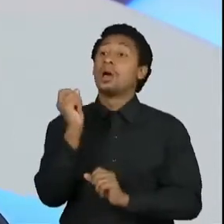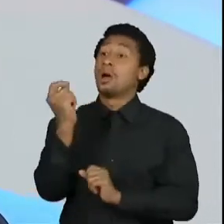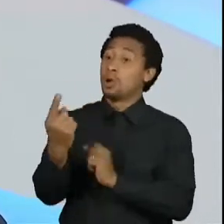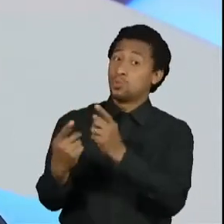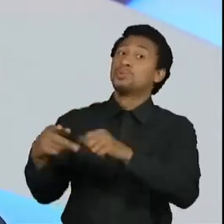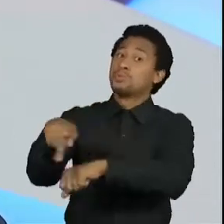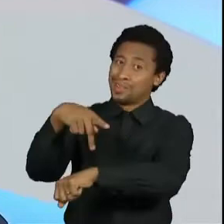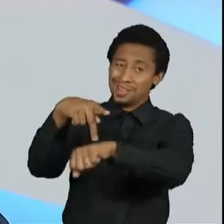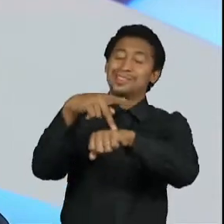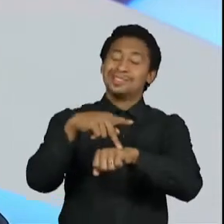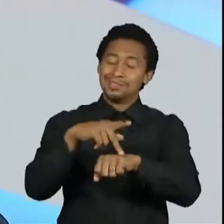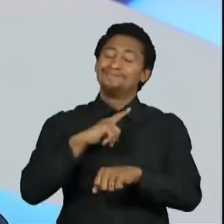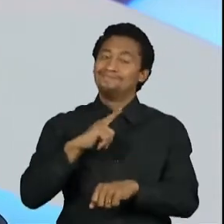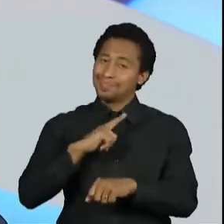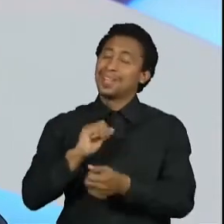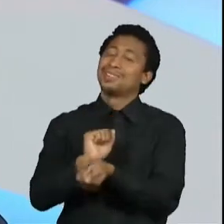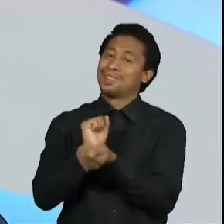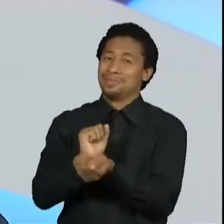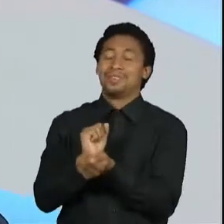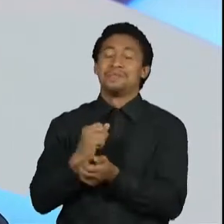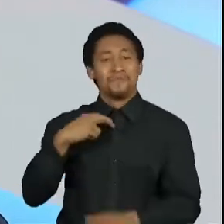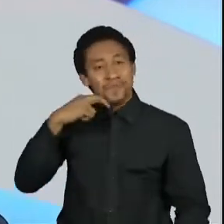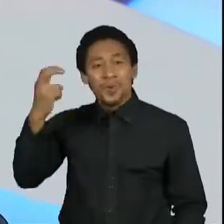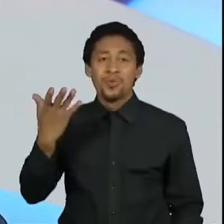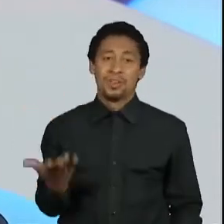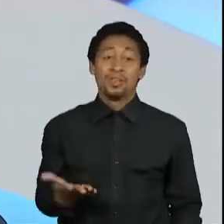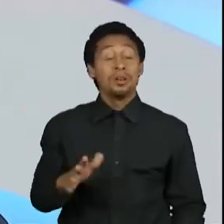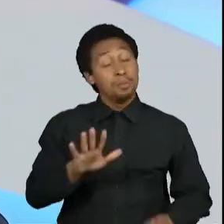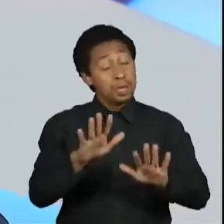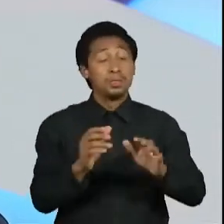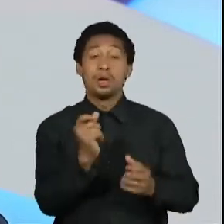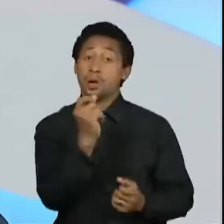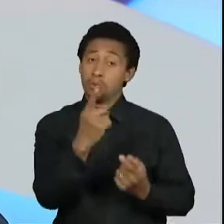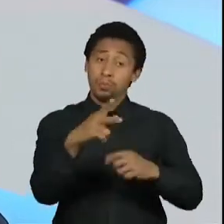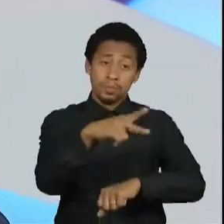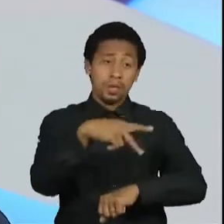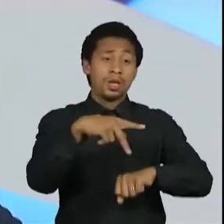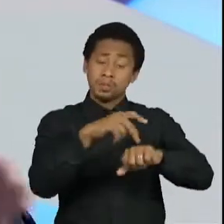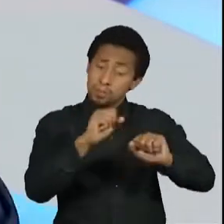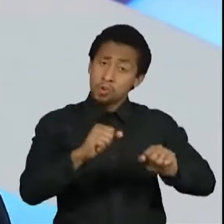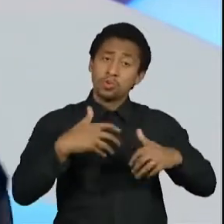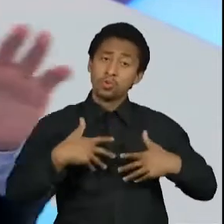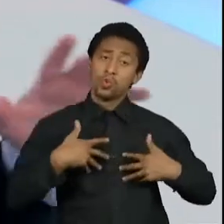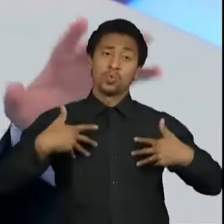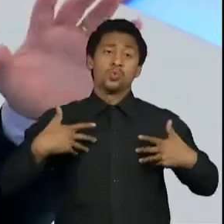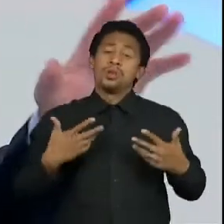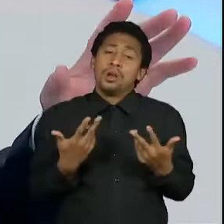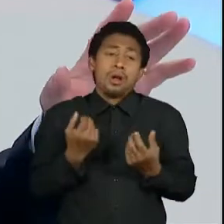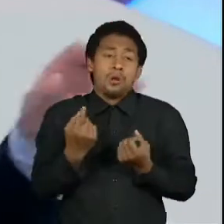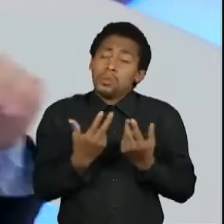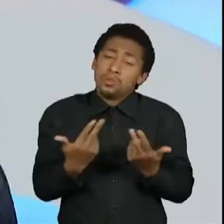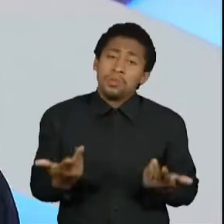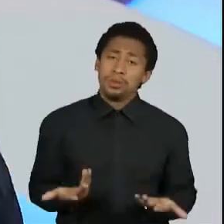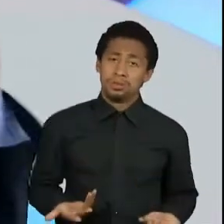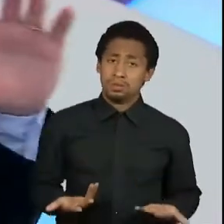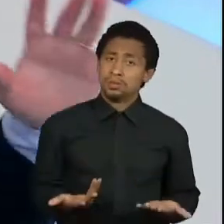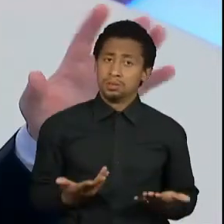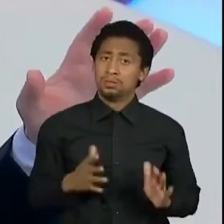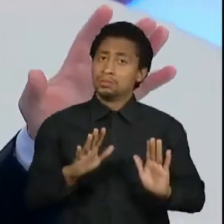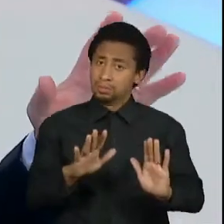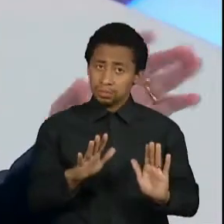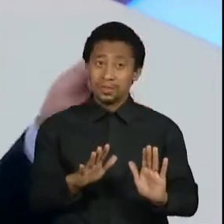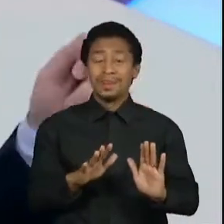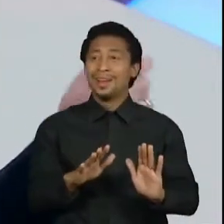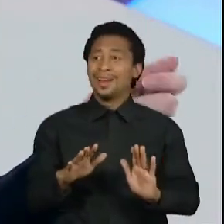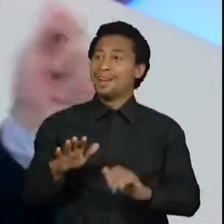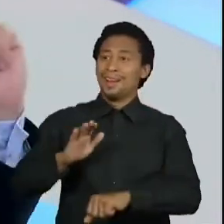envergonhar e pelos quais se devem orgulhar. As duas coisas. Não apenas o masoquismo permanente, em os países basicamente não